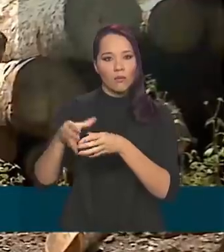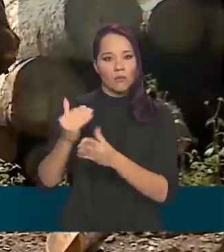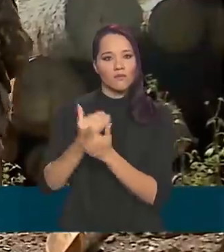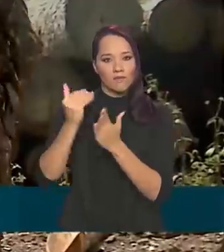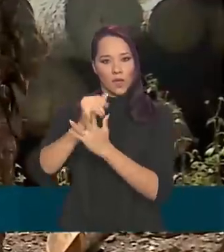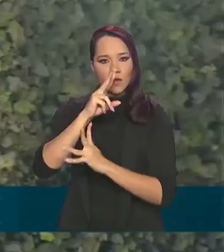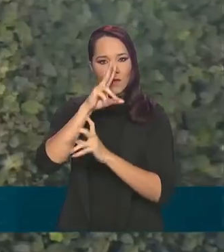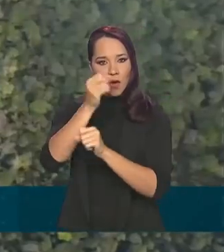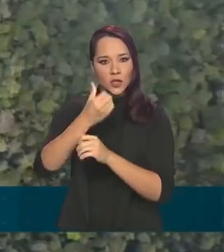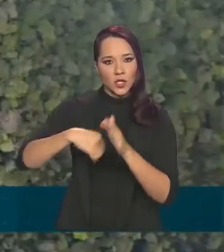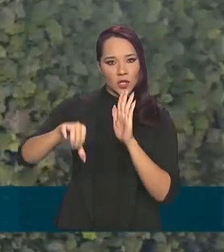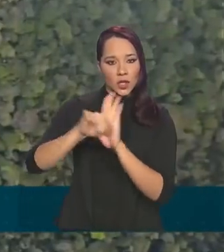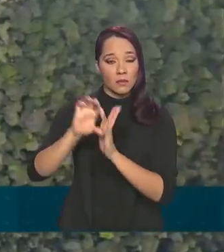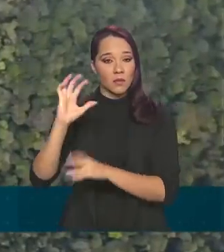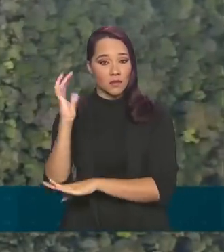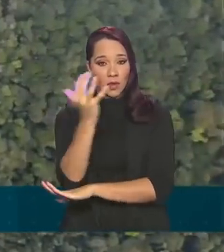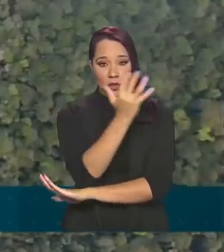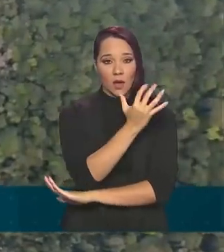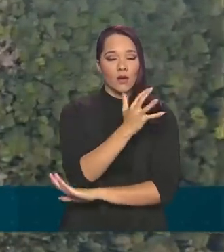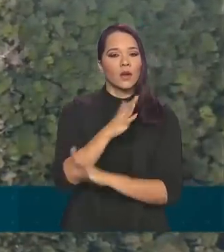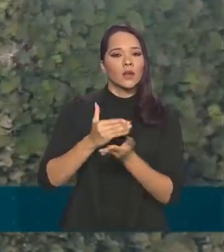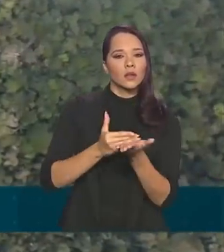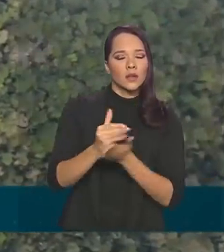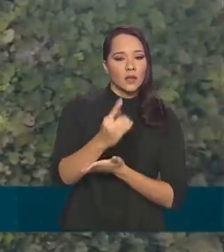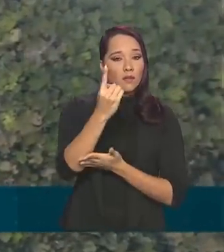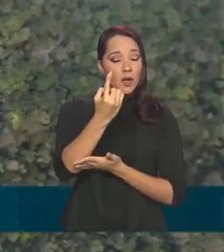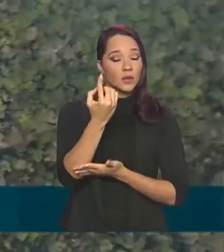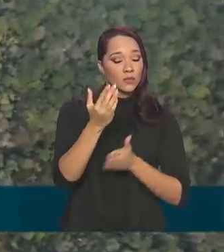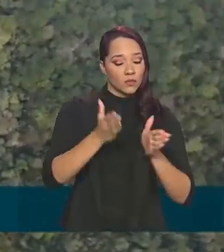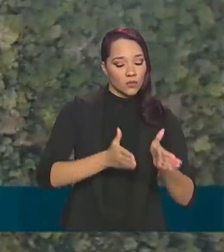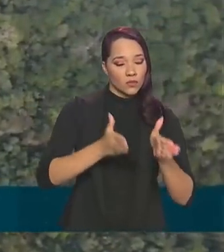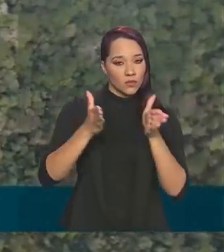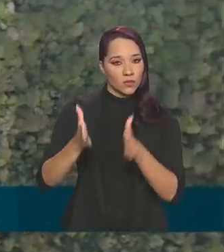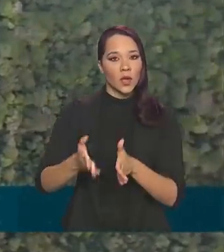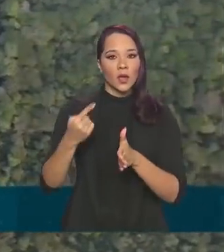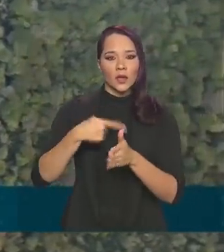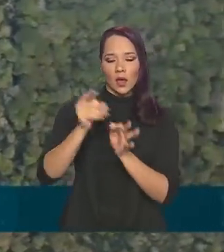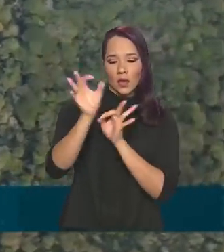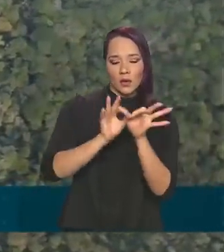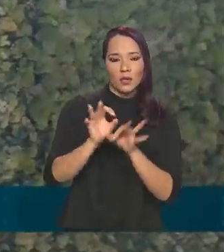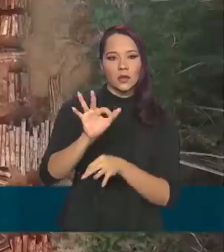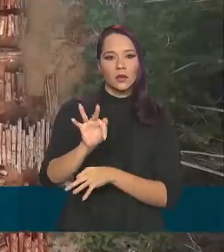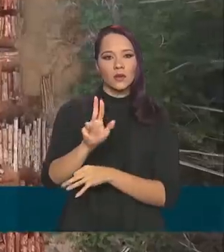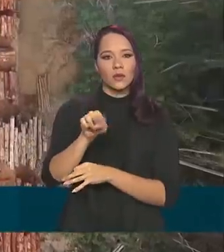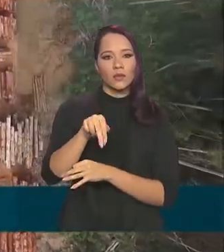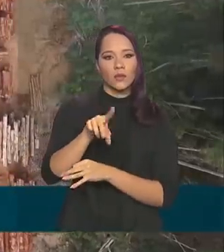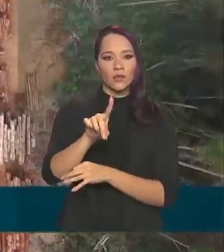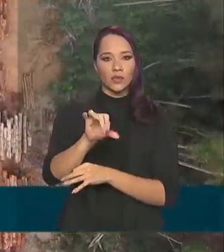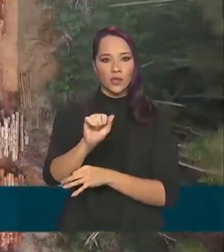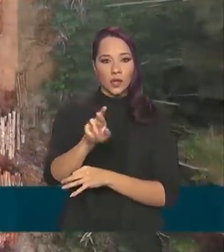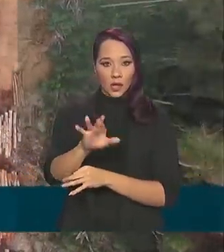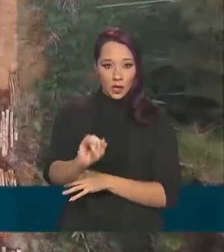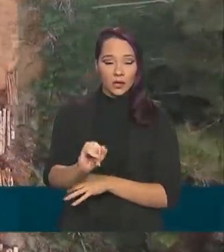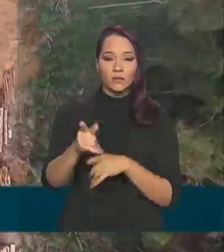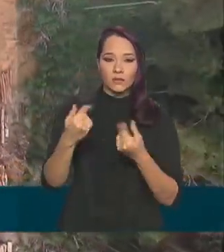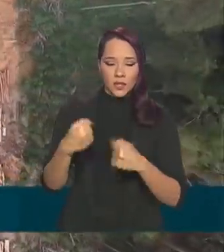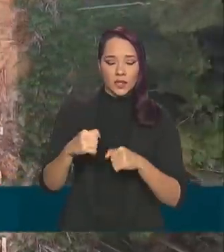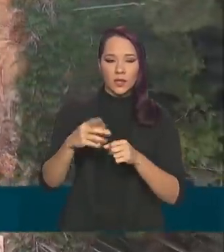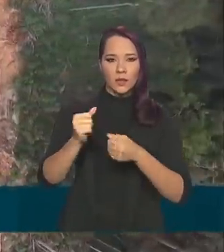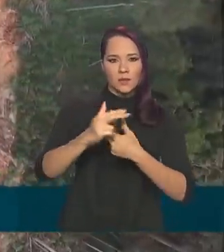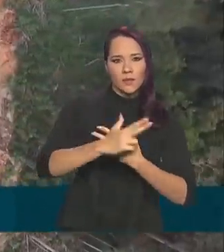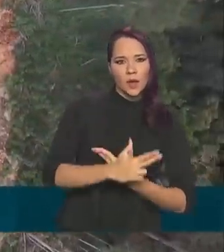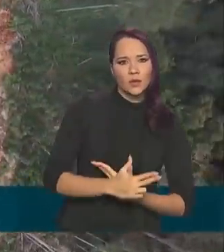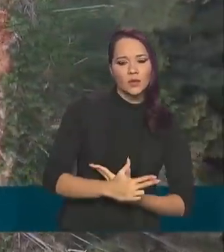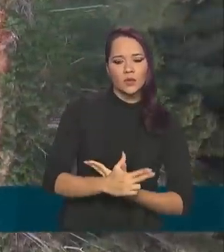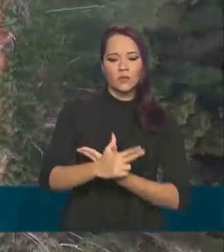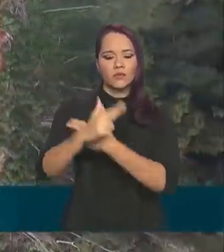delitos ambientais, foi iniciada mais uma etapa da regularização fundiária na região e será lançado mais um satélite